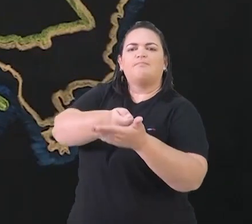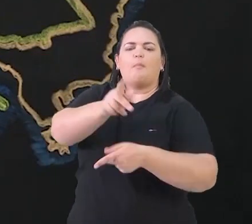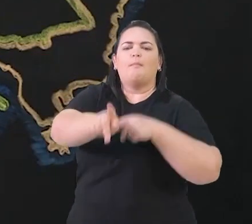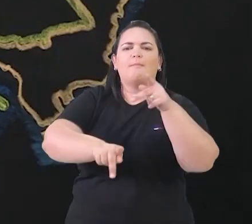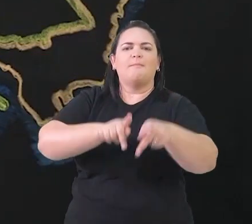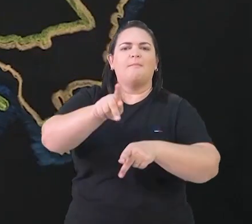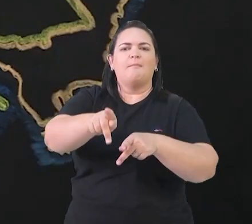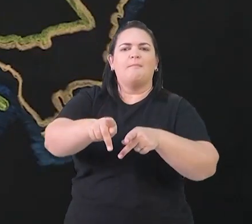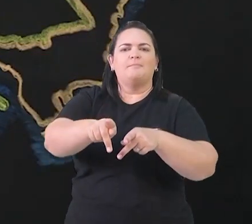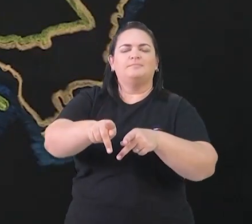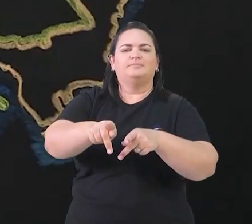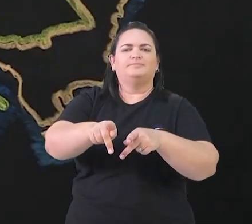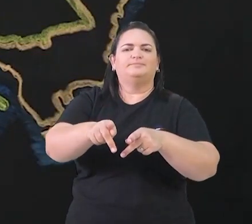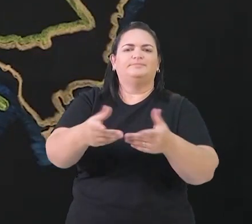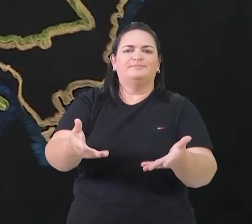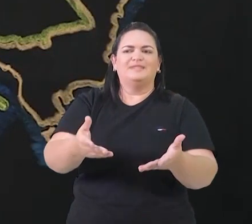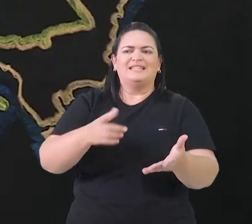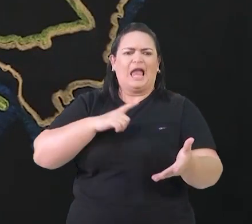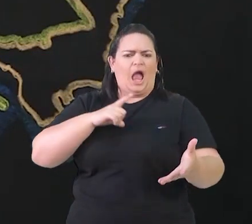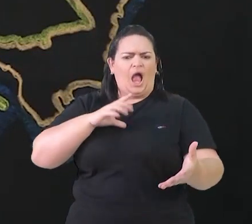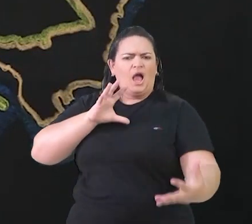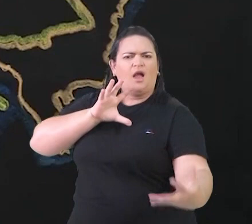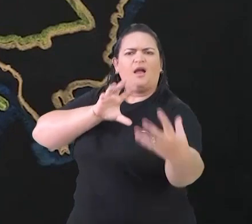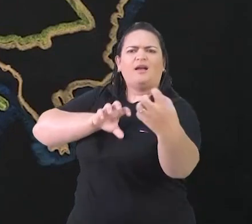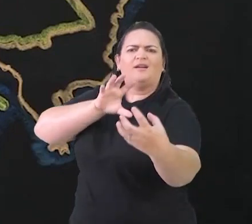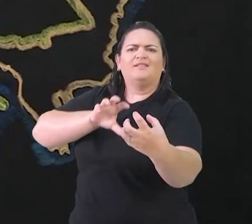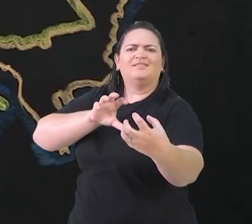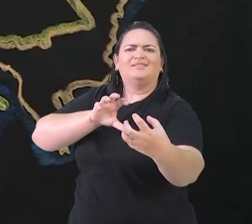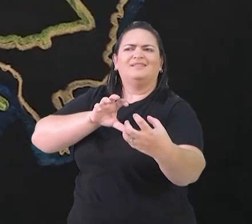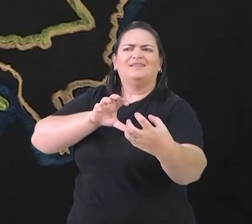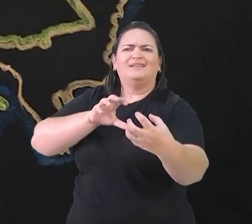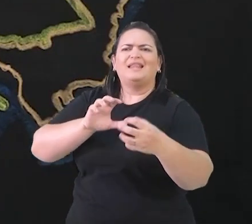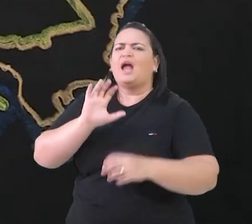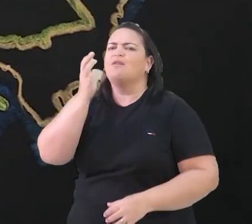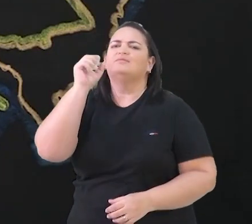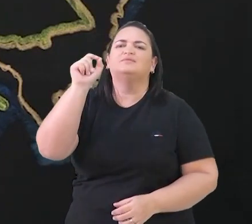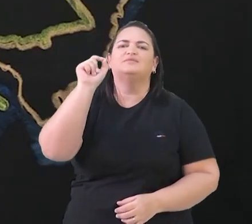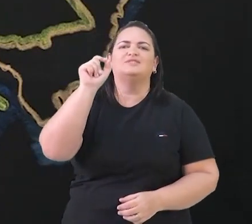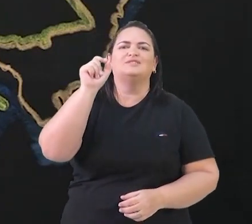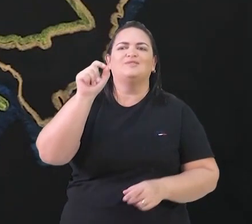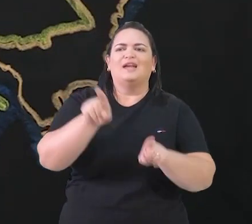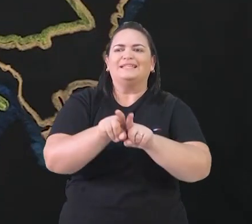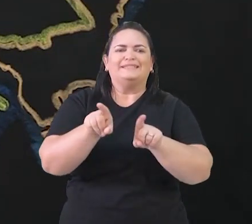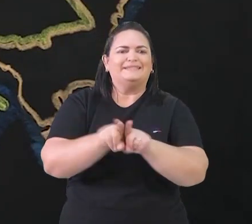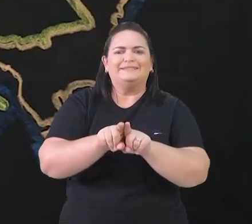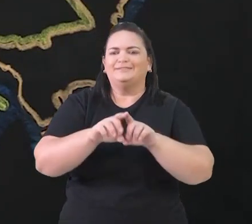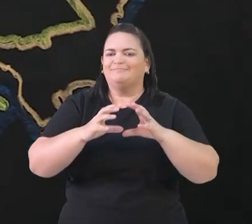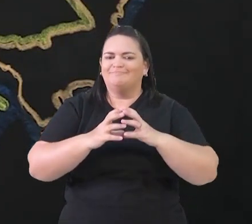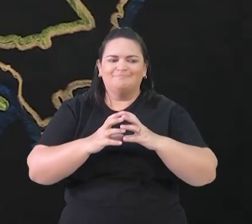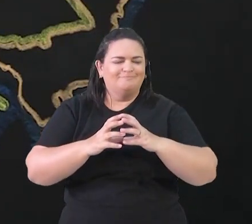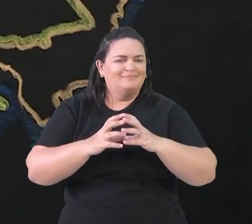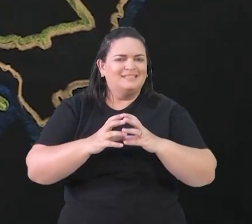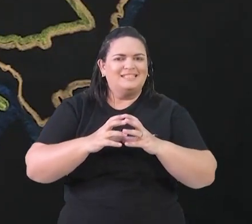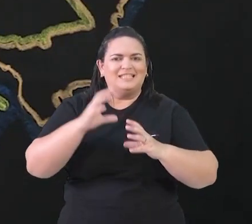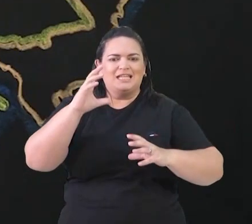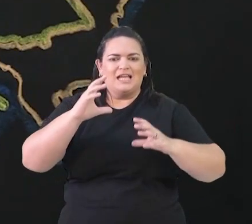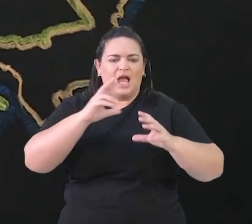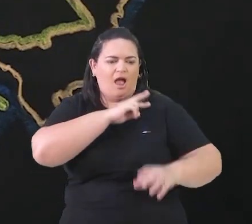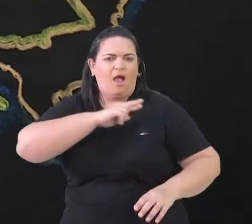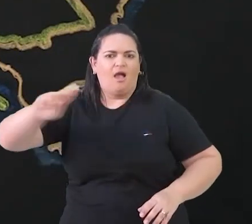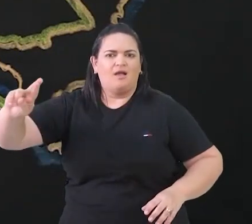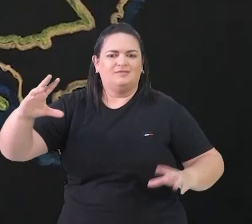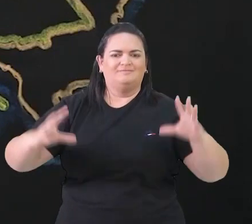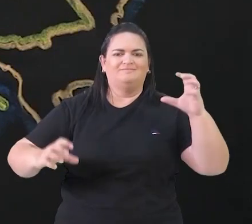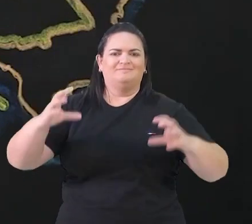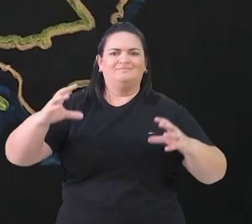Então, esse conflito territorial, ele se convertia, ele virava também num conflito religioso, que significava a